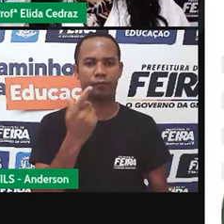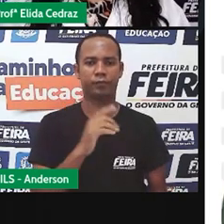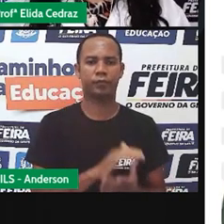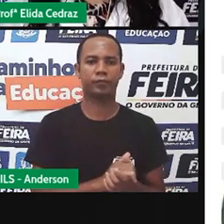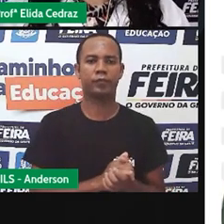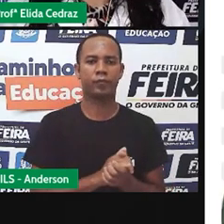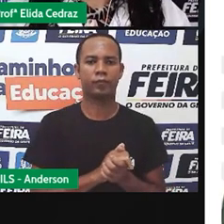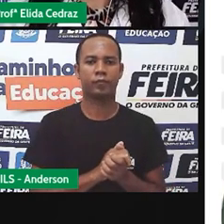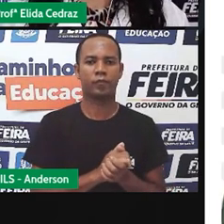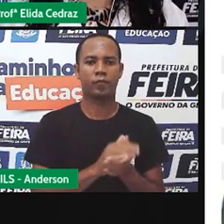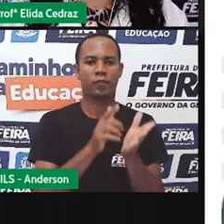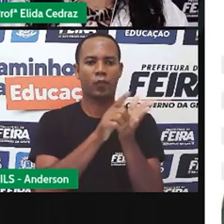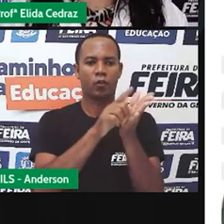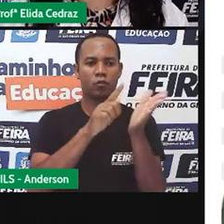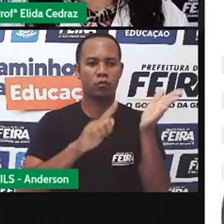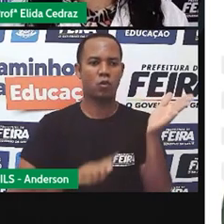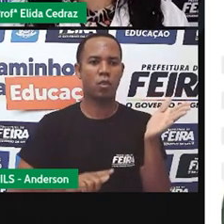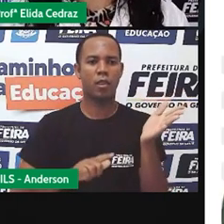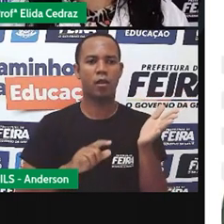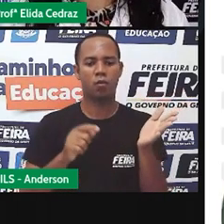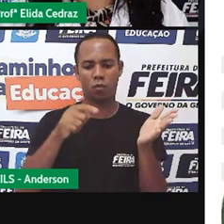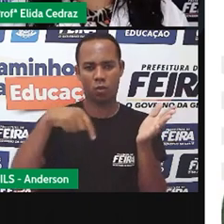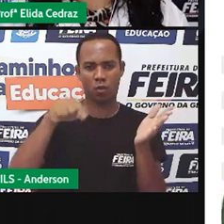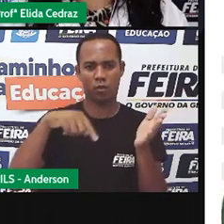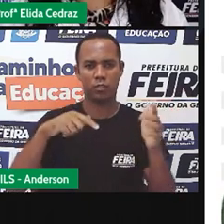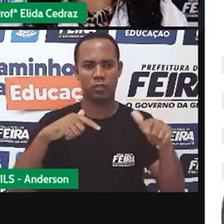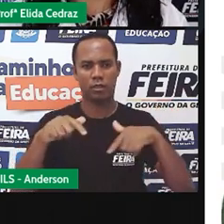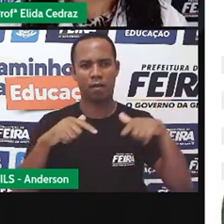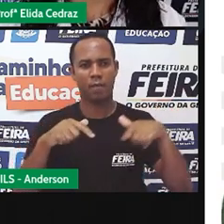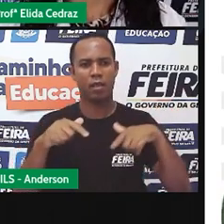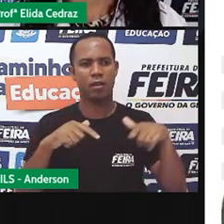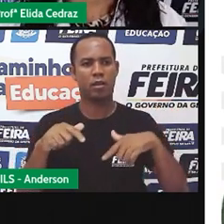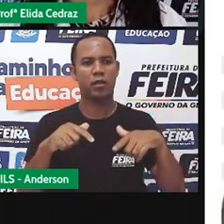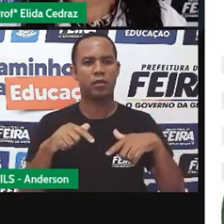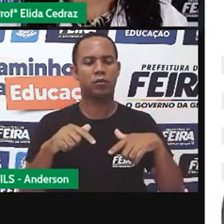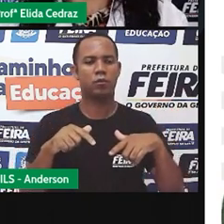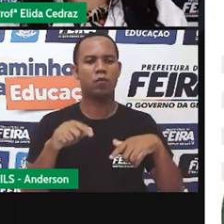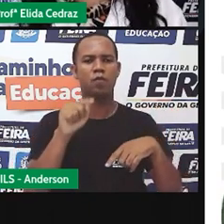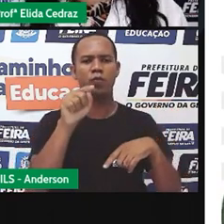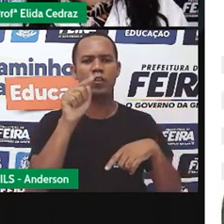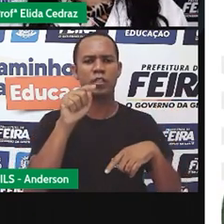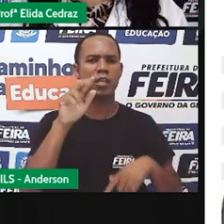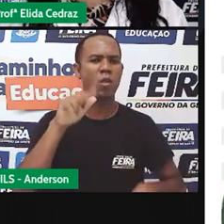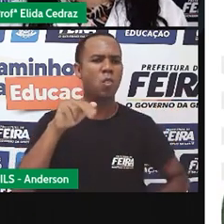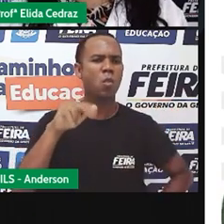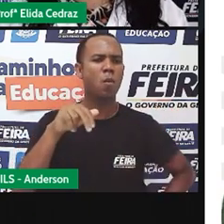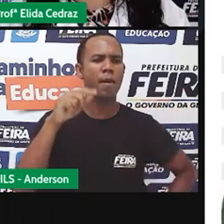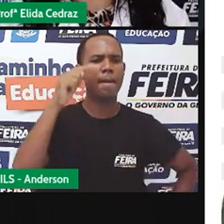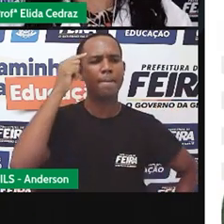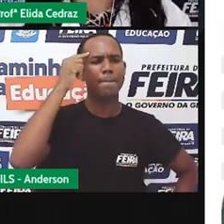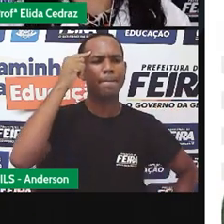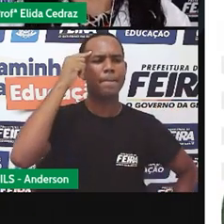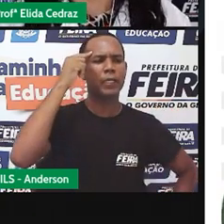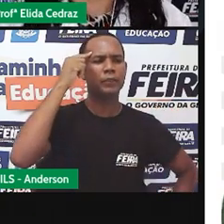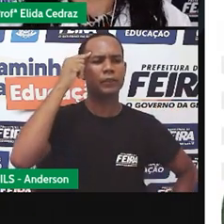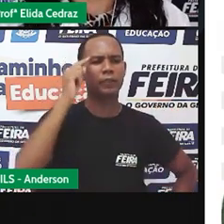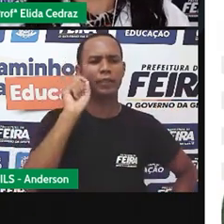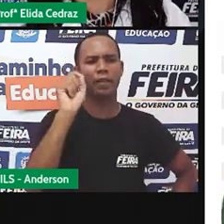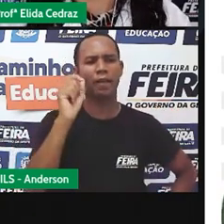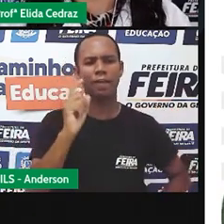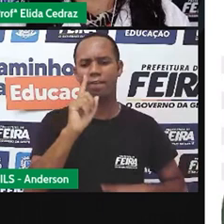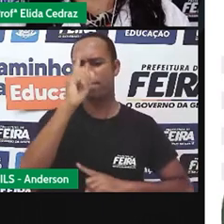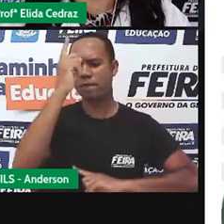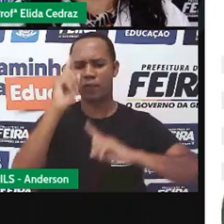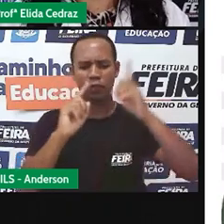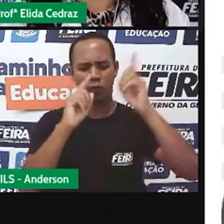O jornal. A gente está trabalhando com jornal e você nunca parou para pensar quem inventou o jornal? Pois é, a Pró